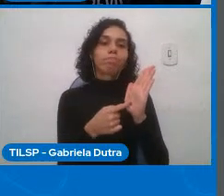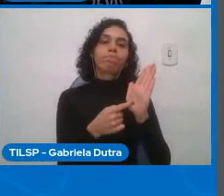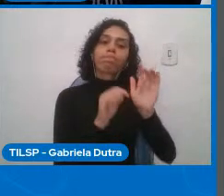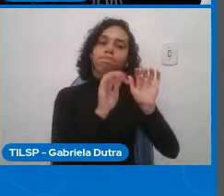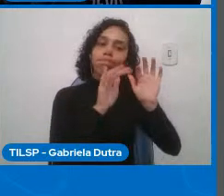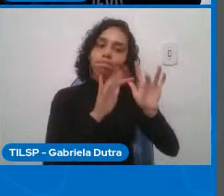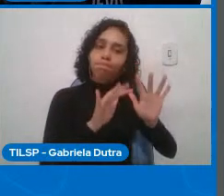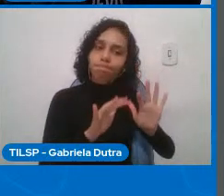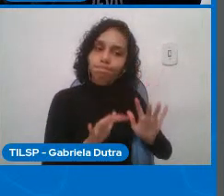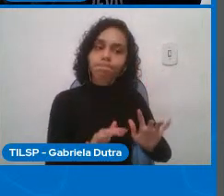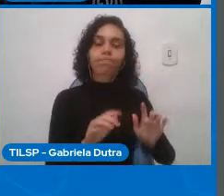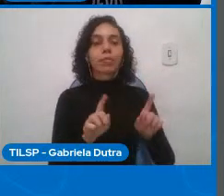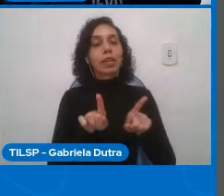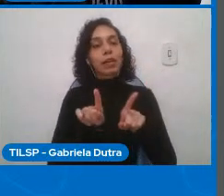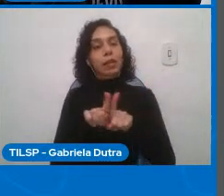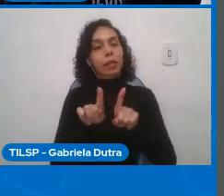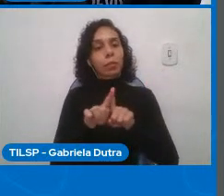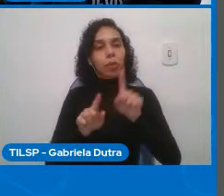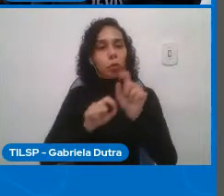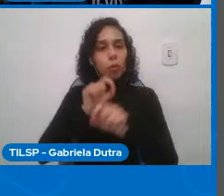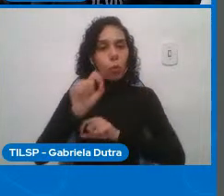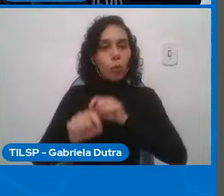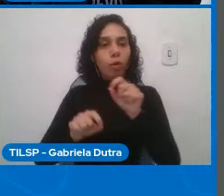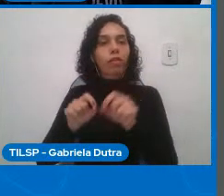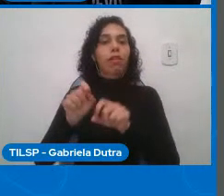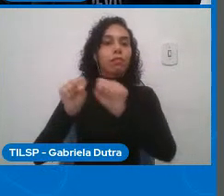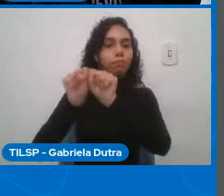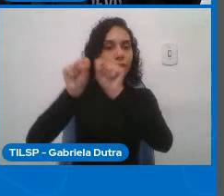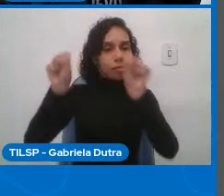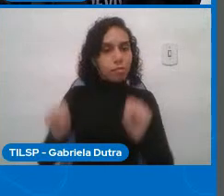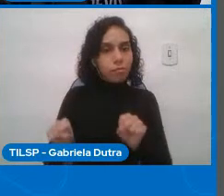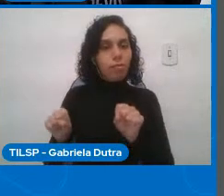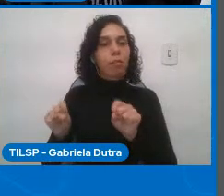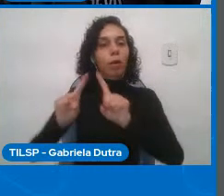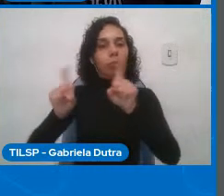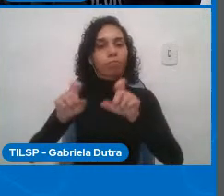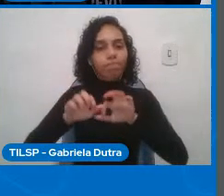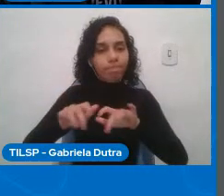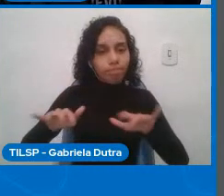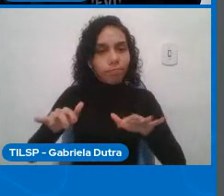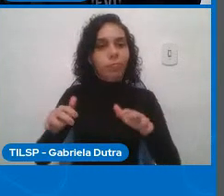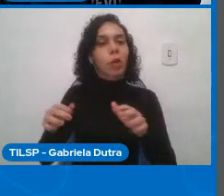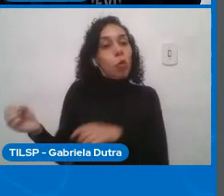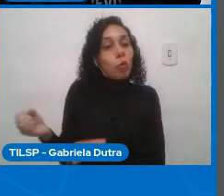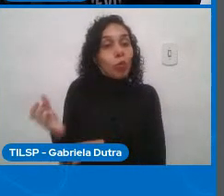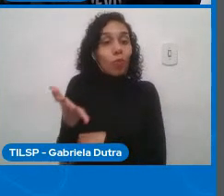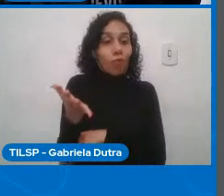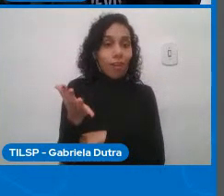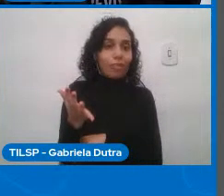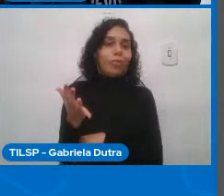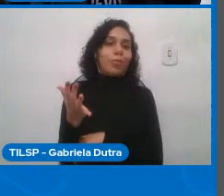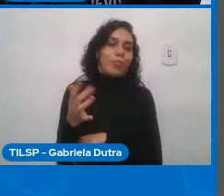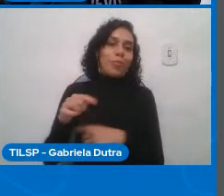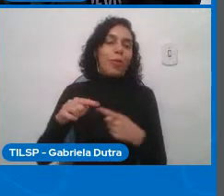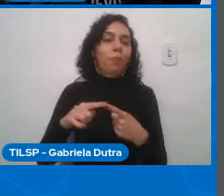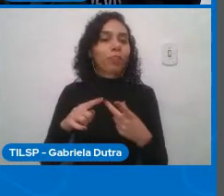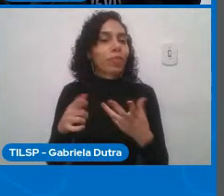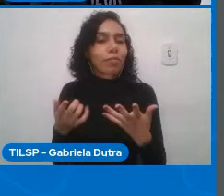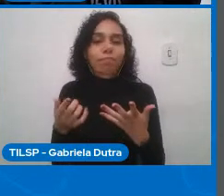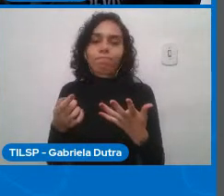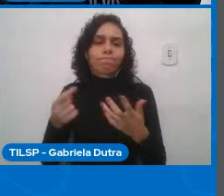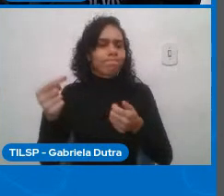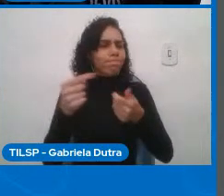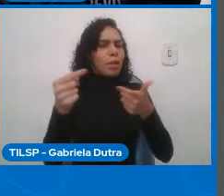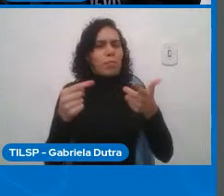inovador produzir um documento adotar um processo comparar diferentes erros